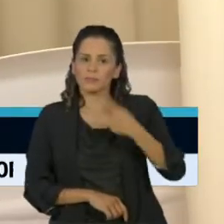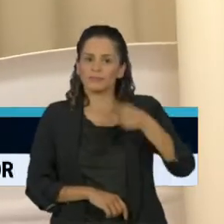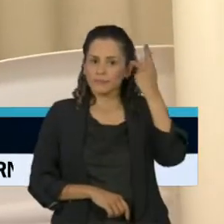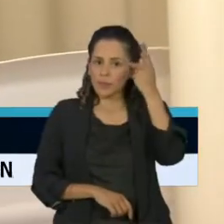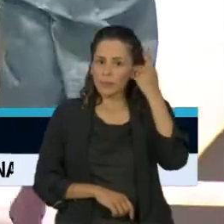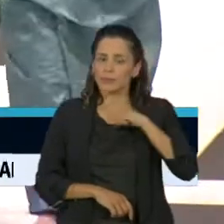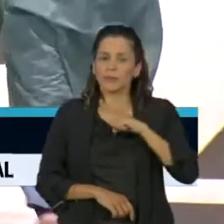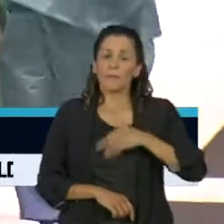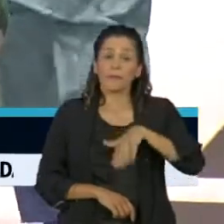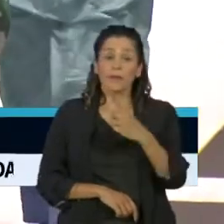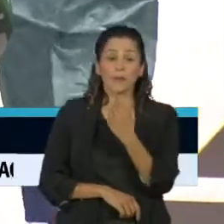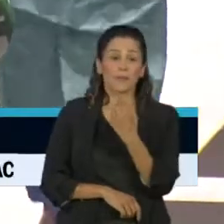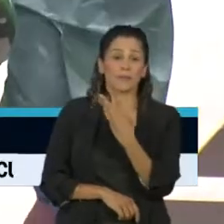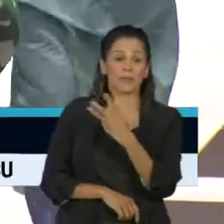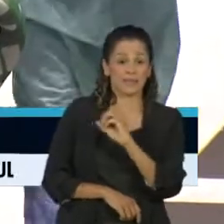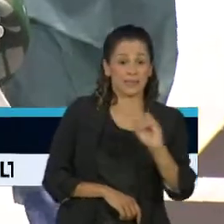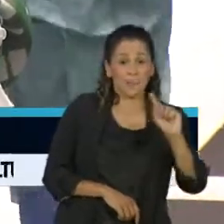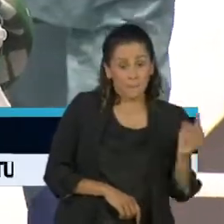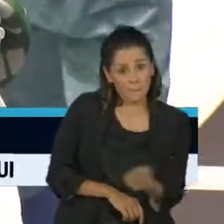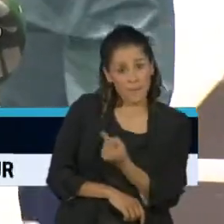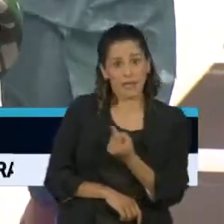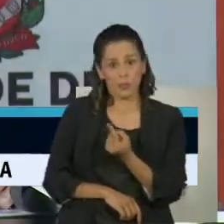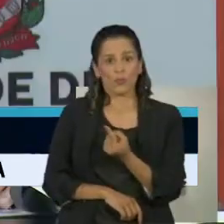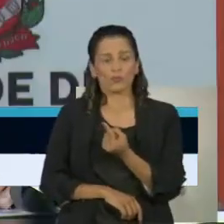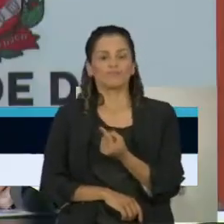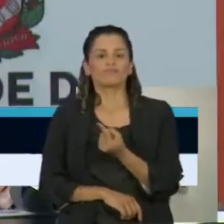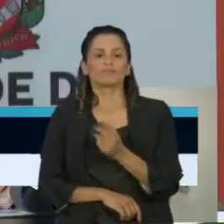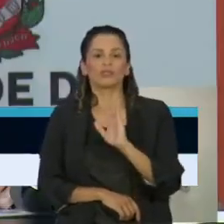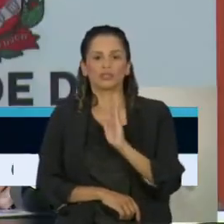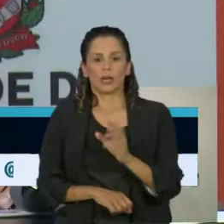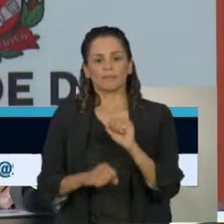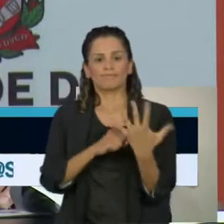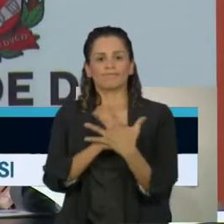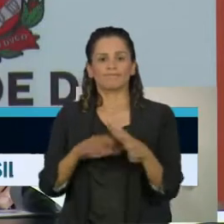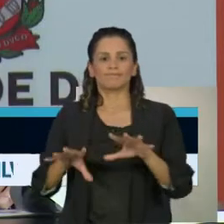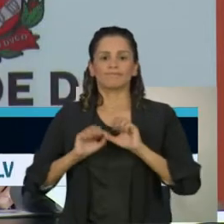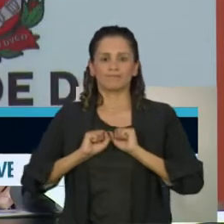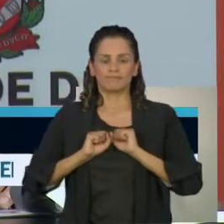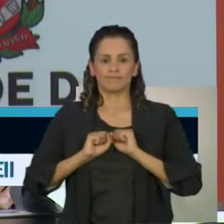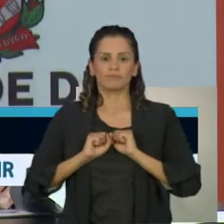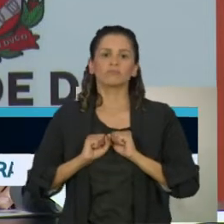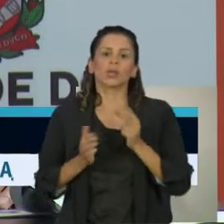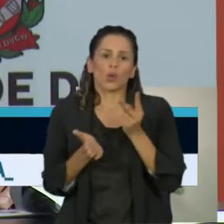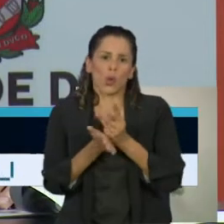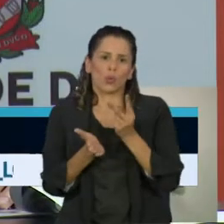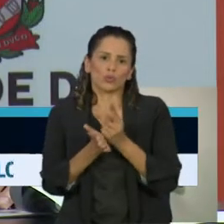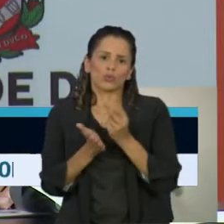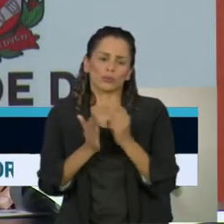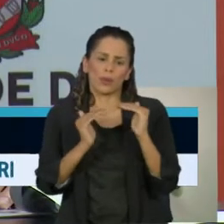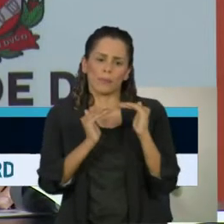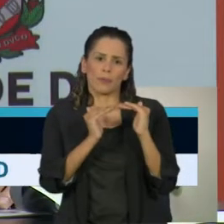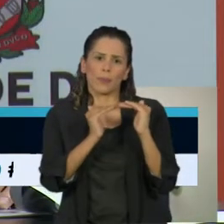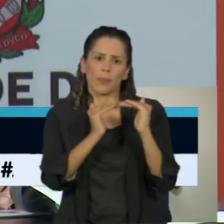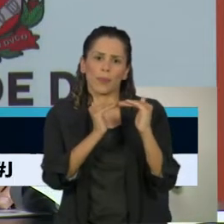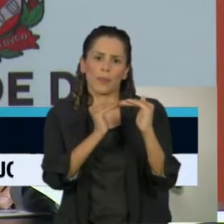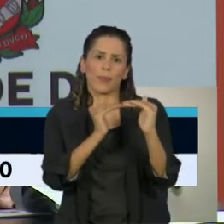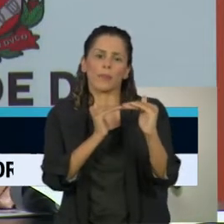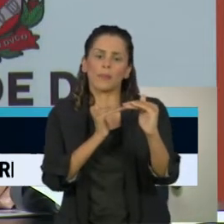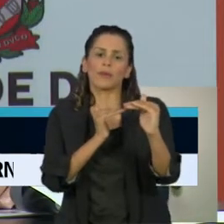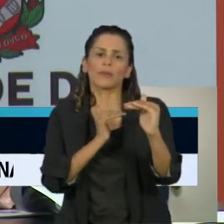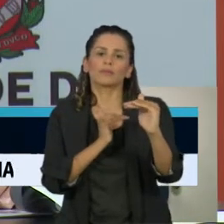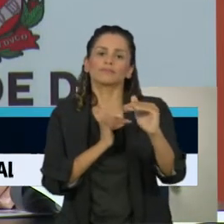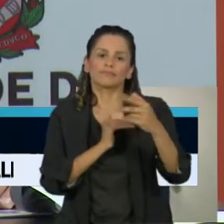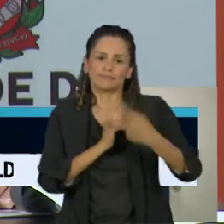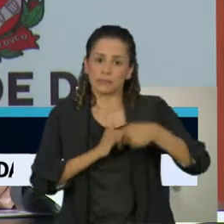300 mil casos de Covid-19. A gente mantém os mesmos índices de prevalência na cidade de São Paulo.